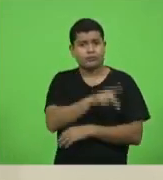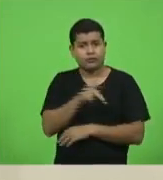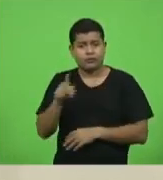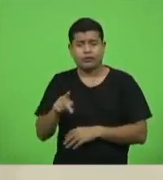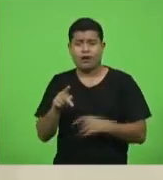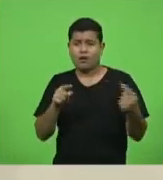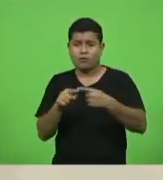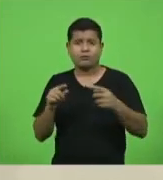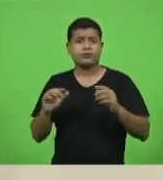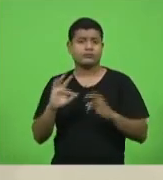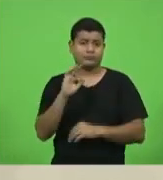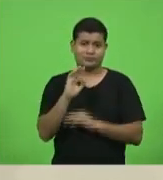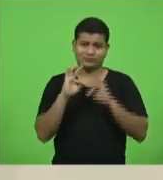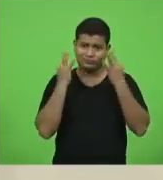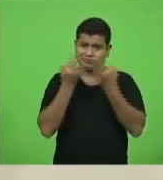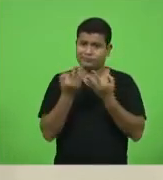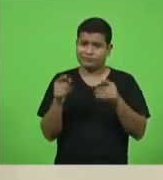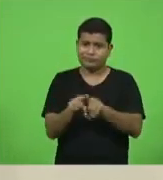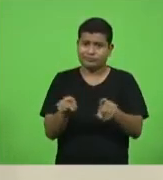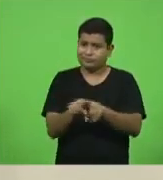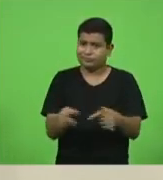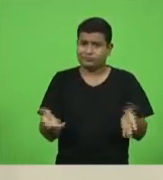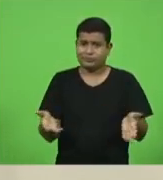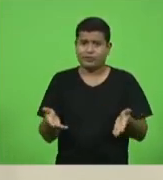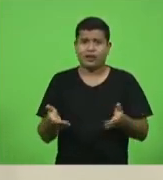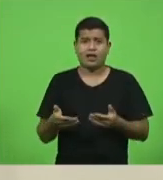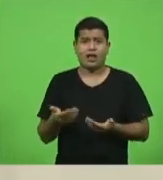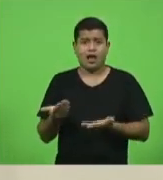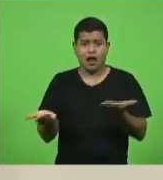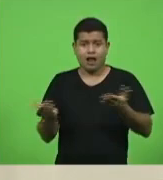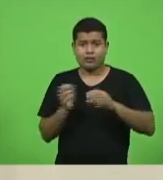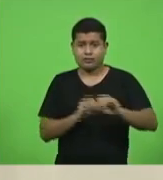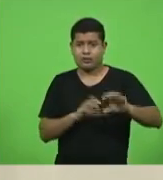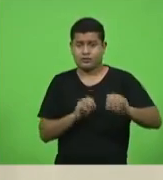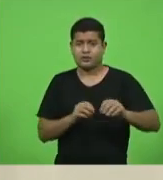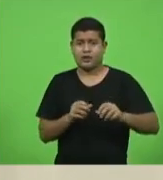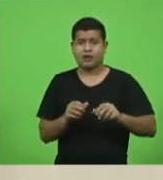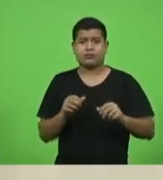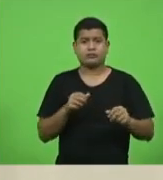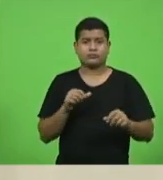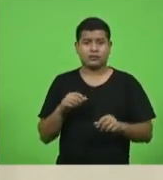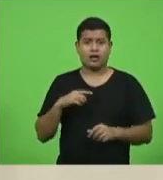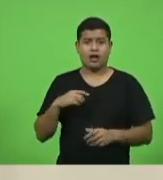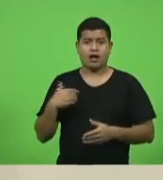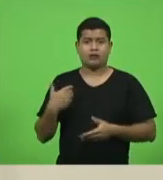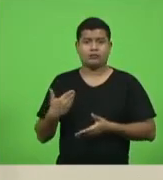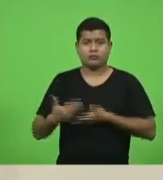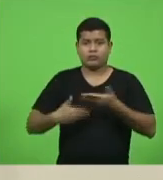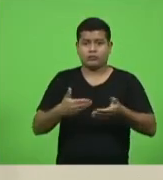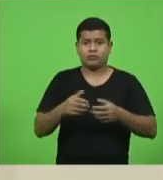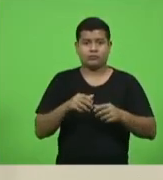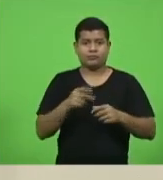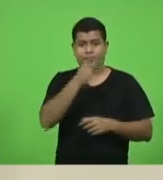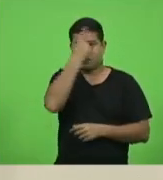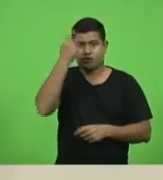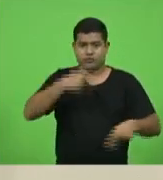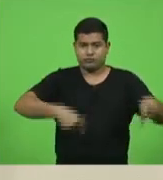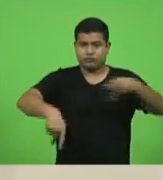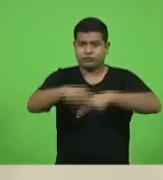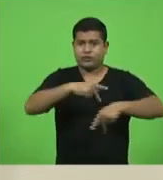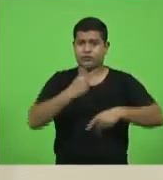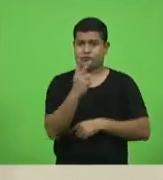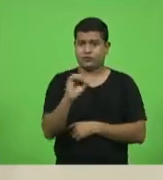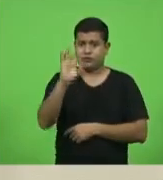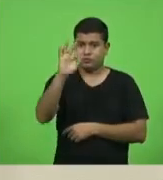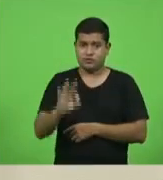A educação movimenta 20% da população catarinense. Na última quarta-feira fizemos a